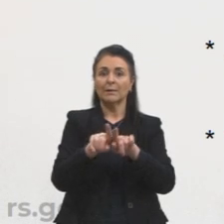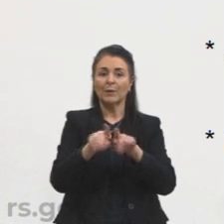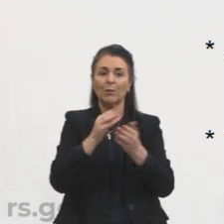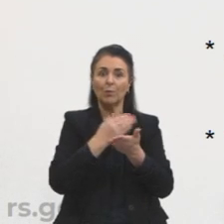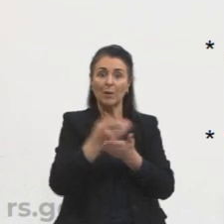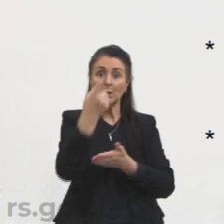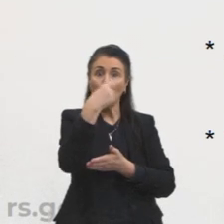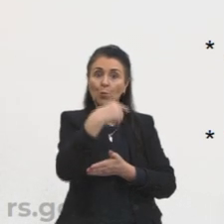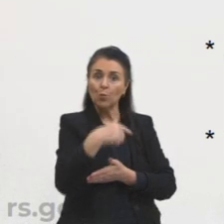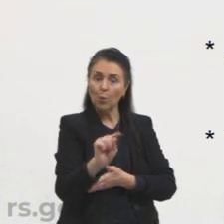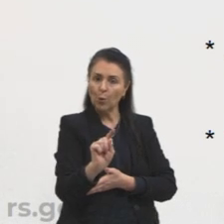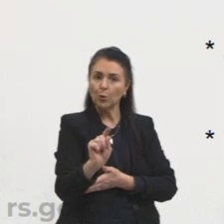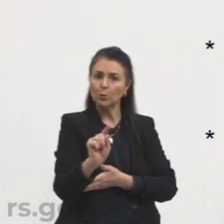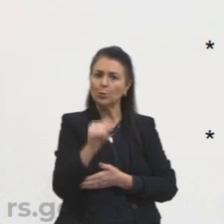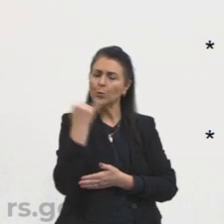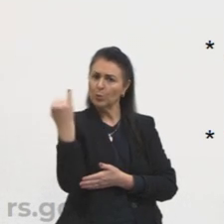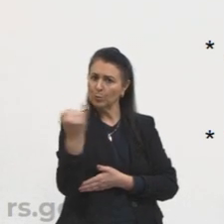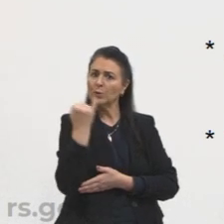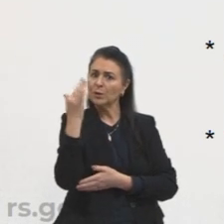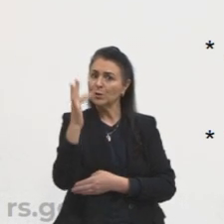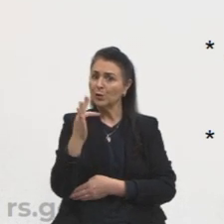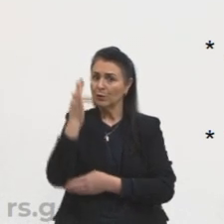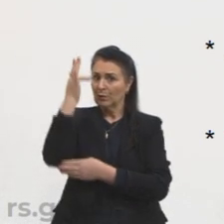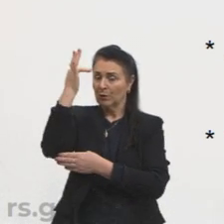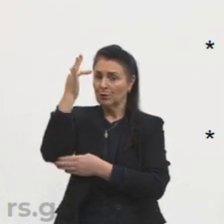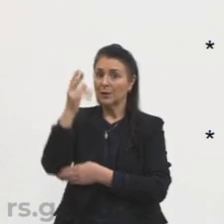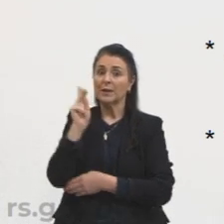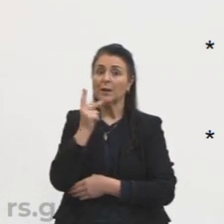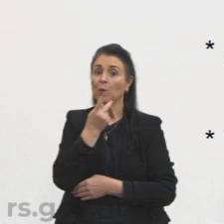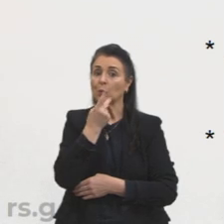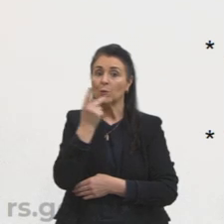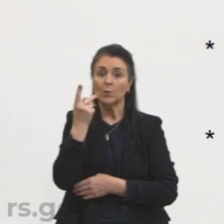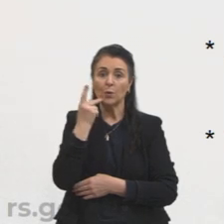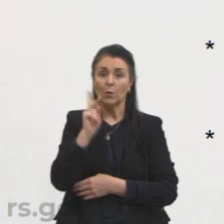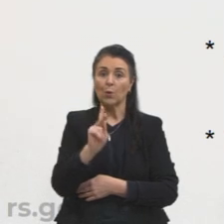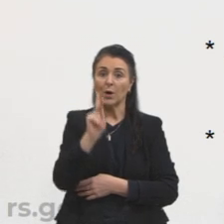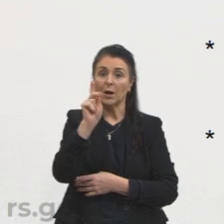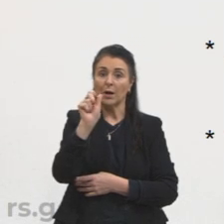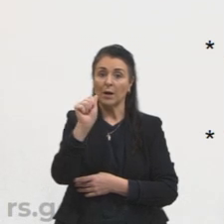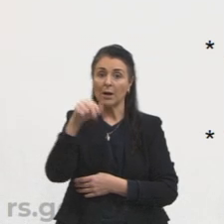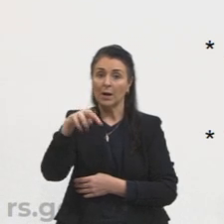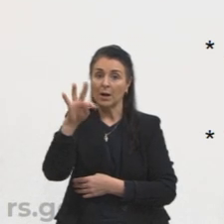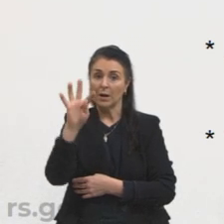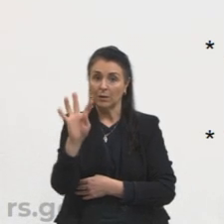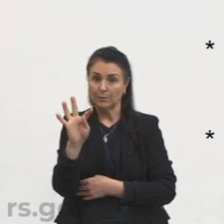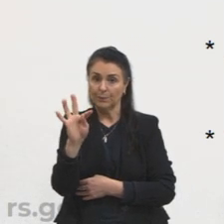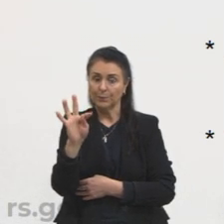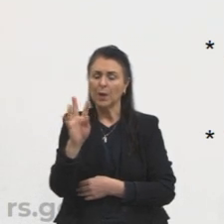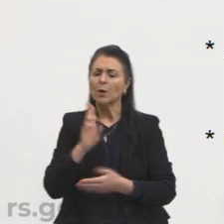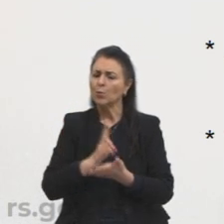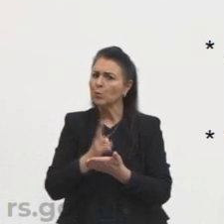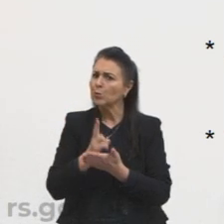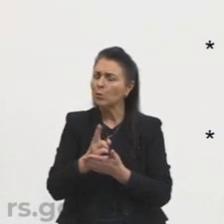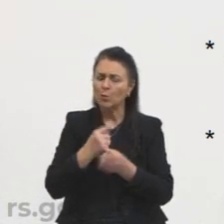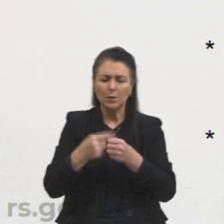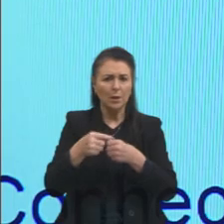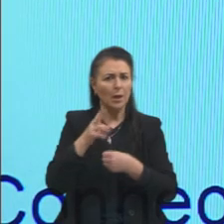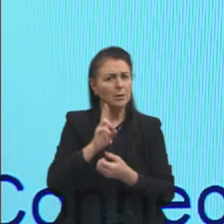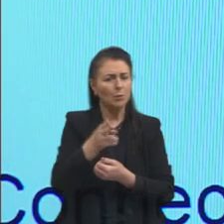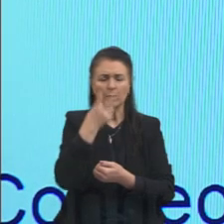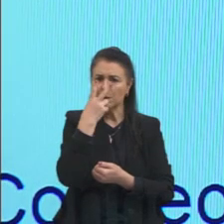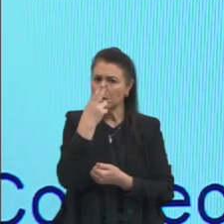Emanuel Kant, ele praticamente não saiu da sua cidade, foi um grande estudioso, ele lecionou na sua